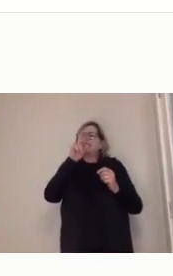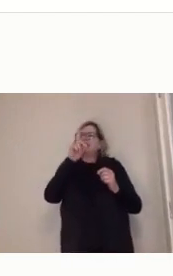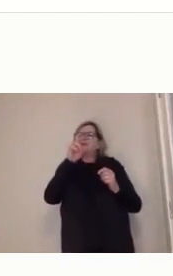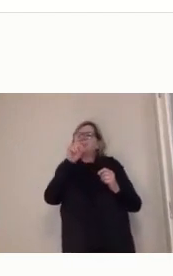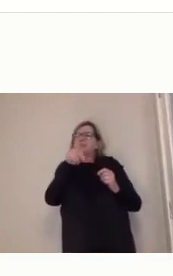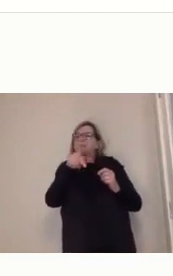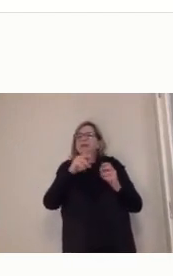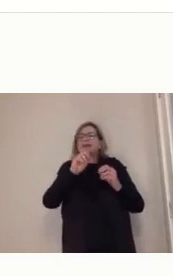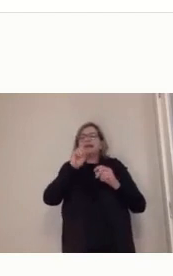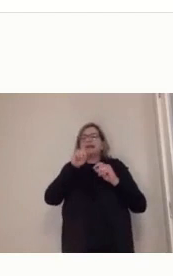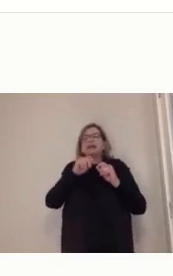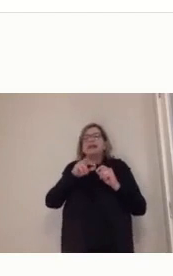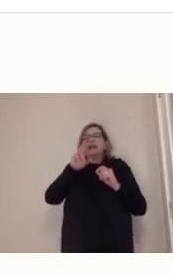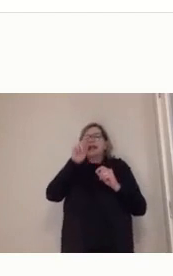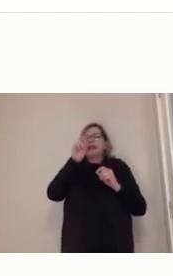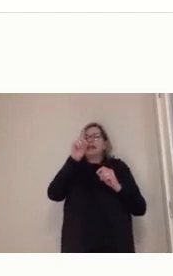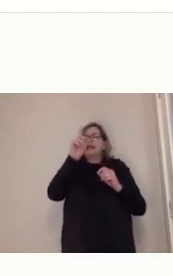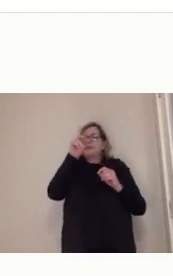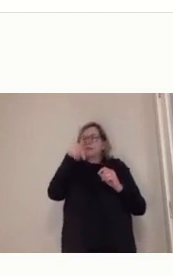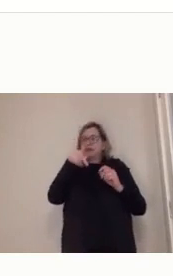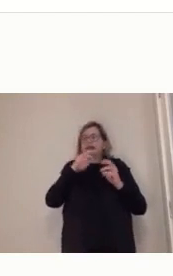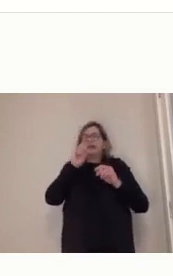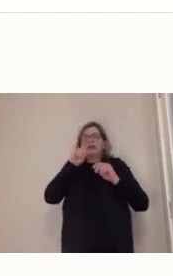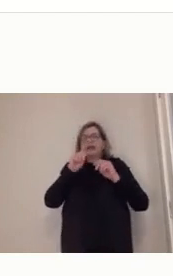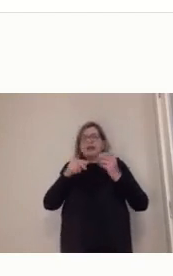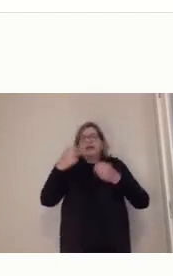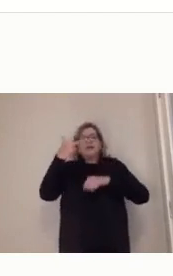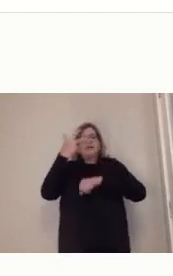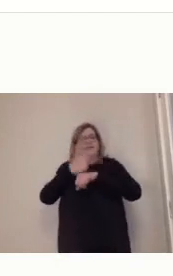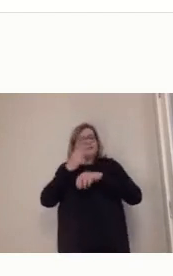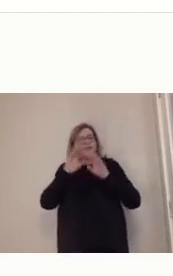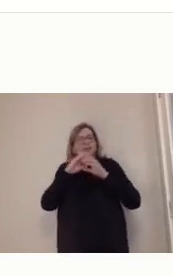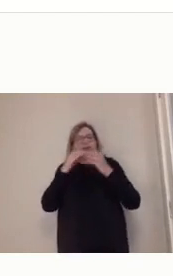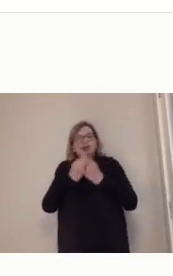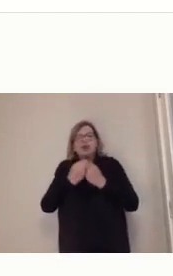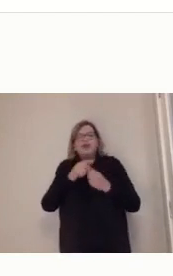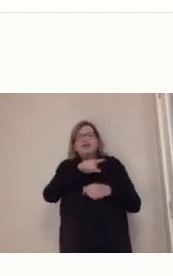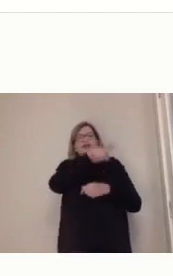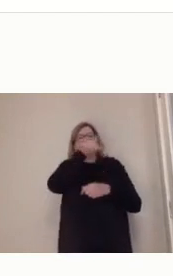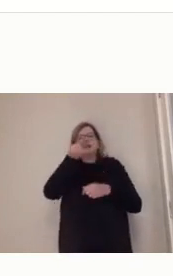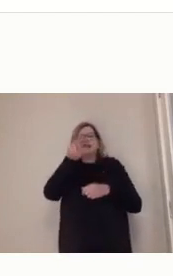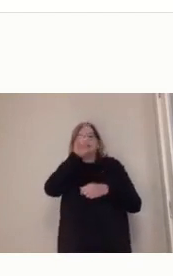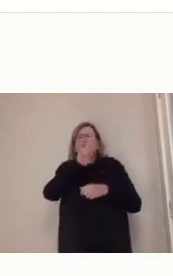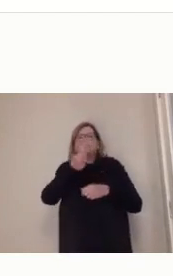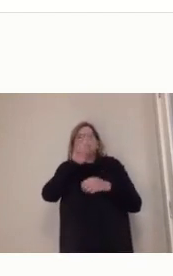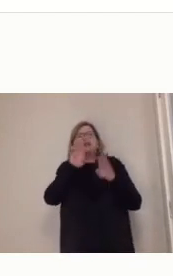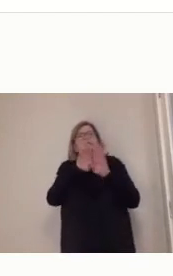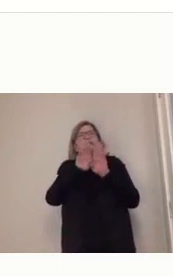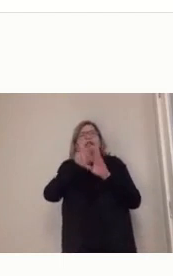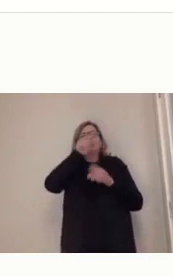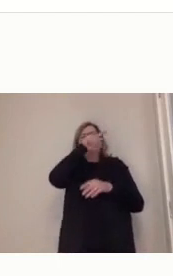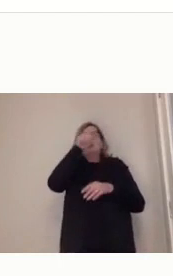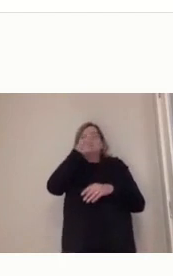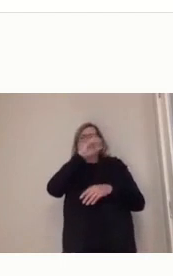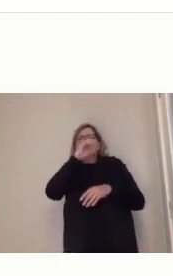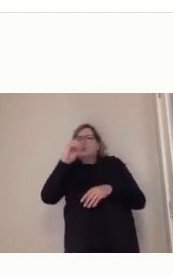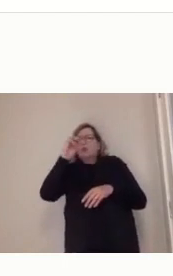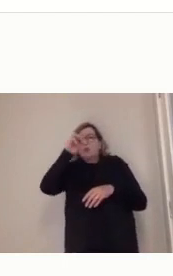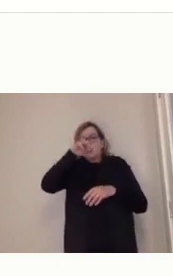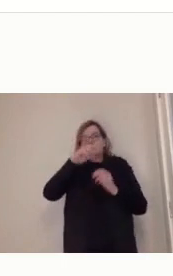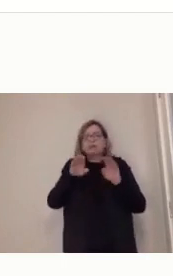o StreamYard, de outras plataformas de aprendizagem, de streaming, que a gente chama, de transmissão,